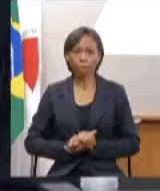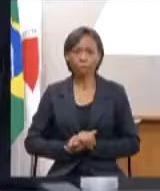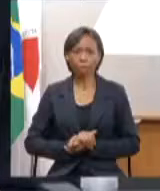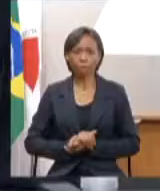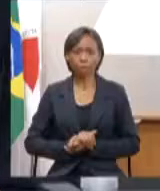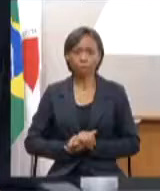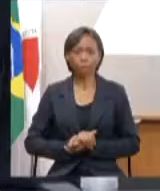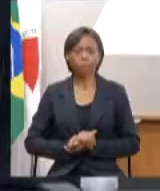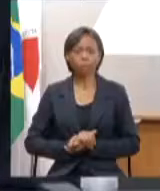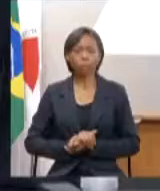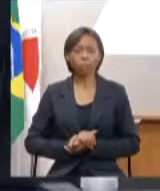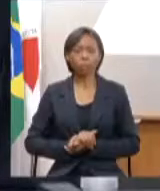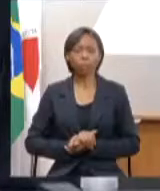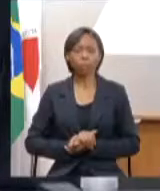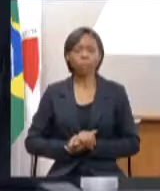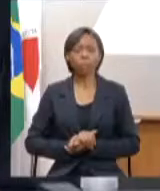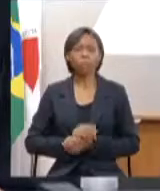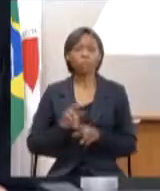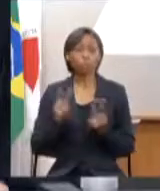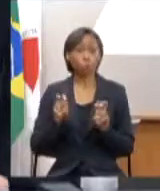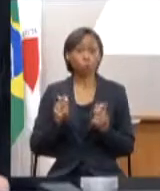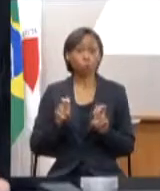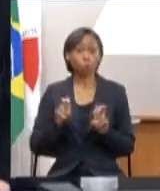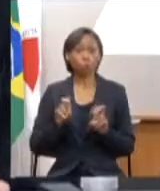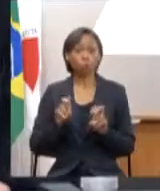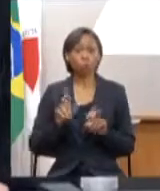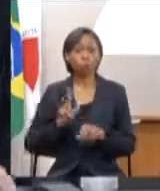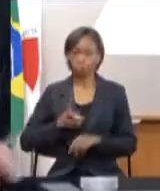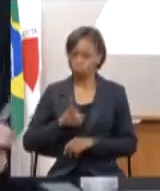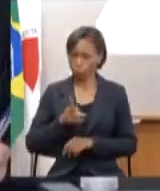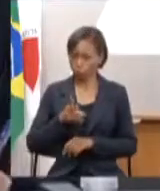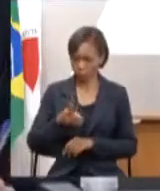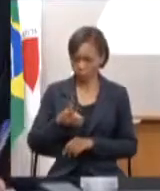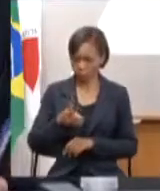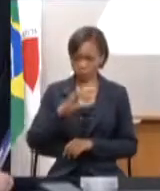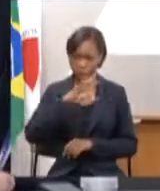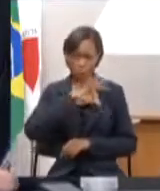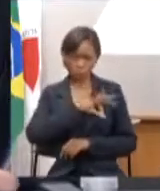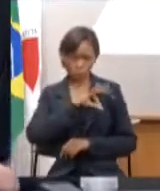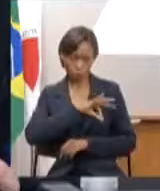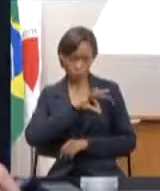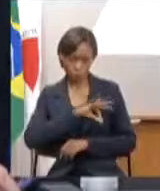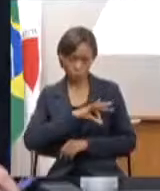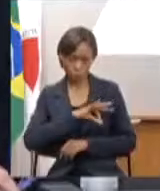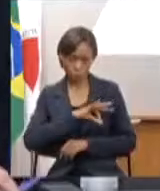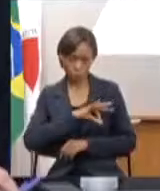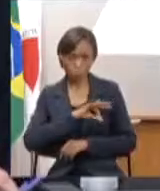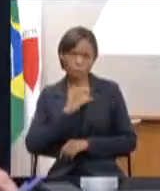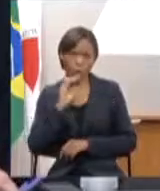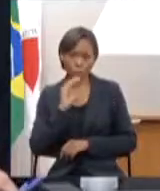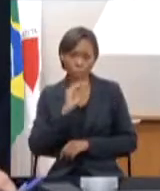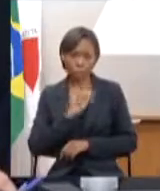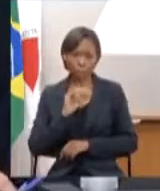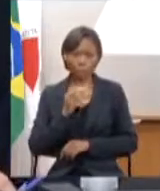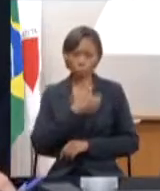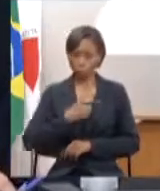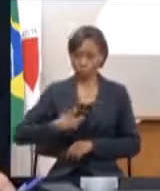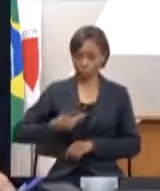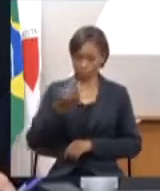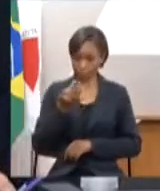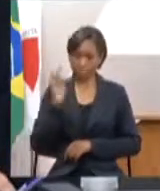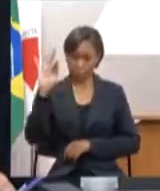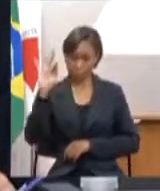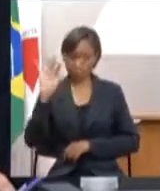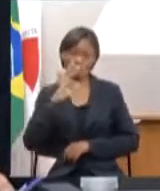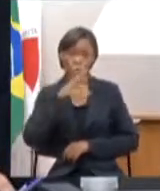em relação sobre a continuidade do auxílio emergencial do governo federal nós